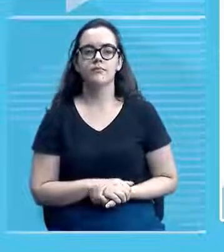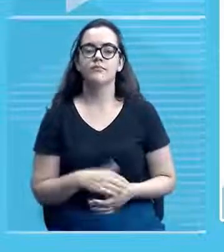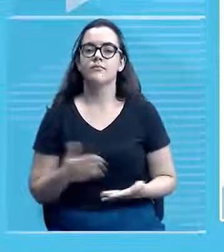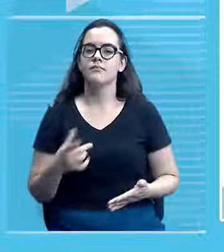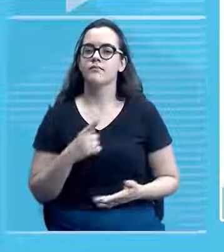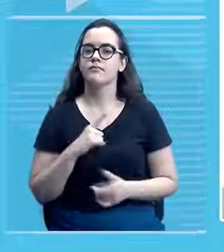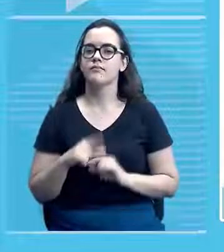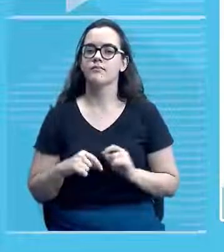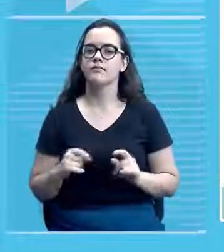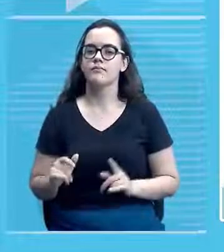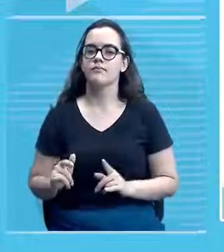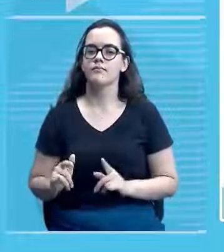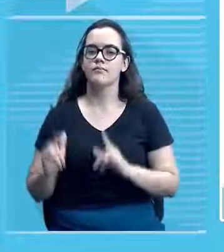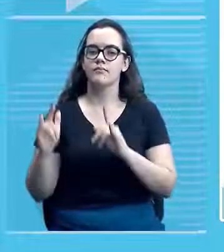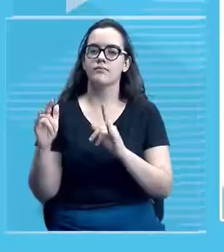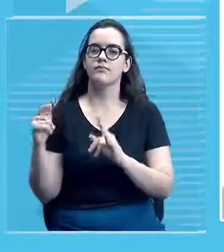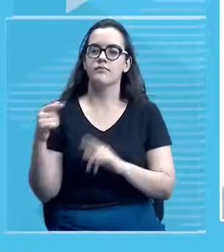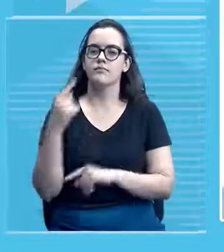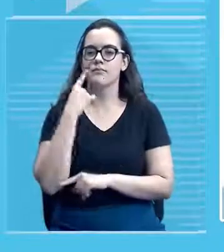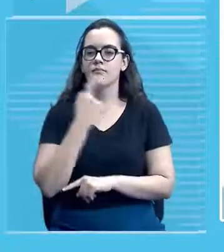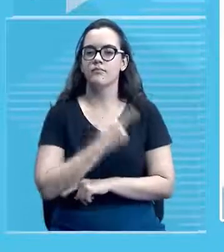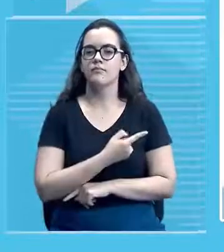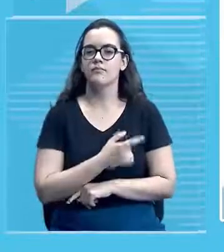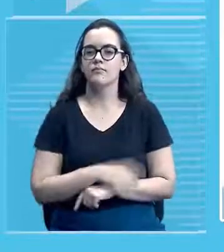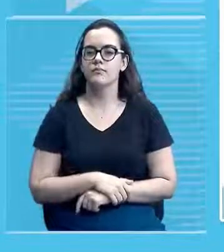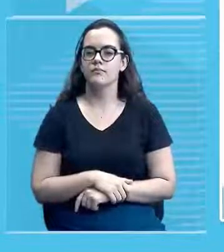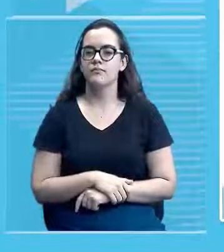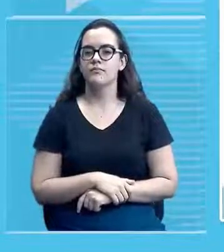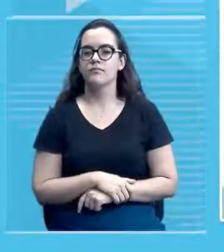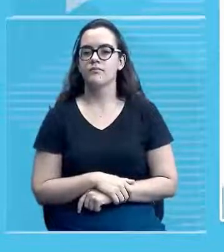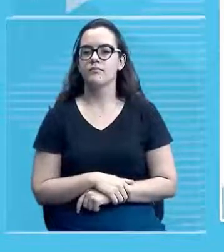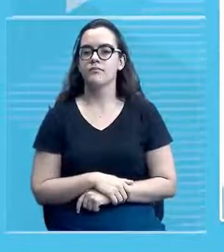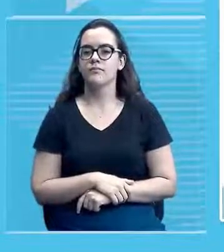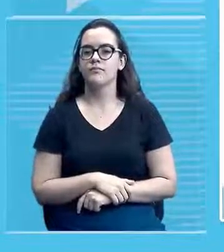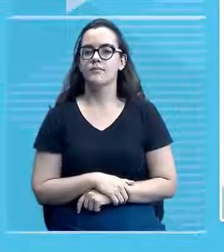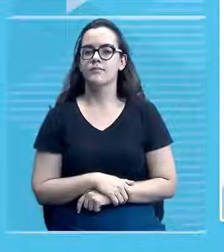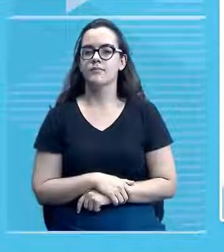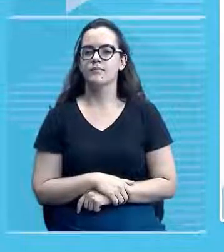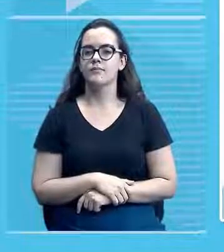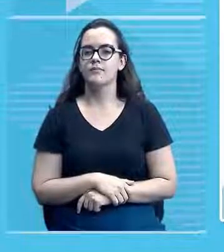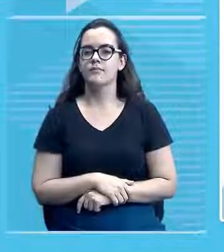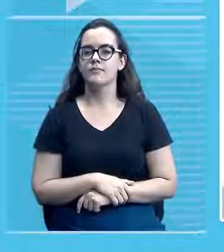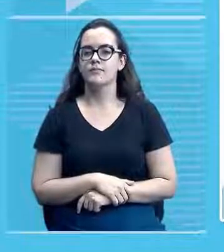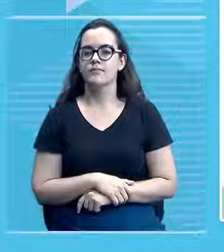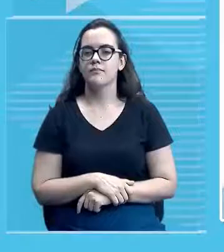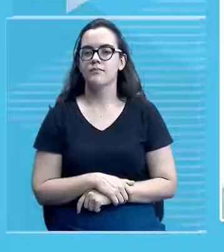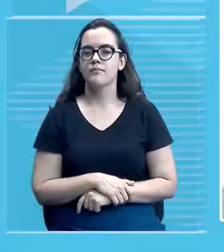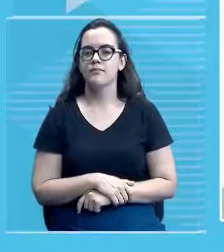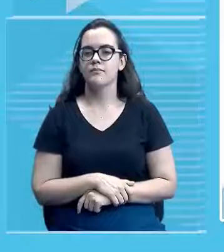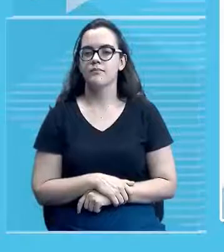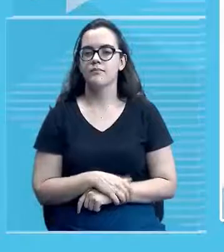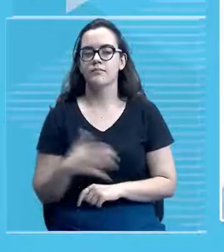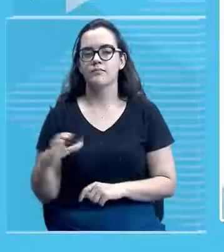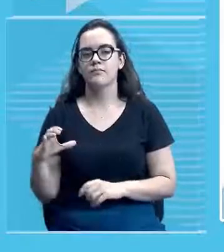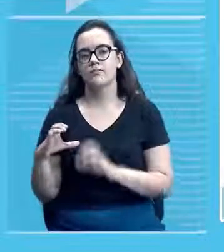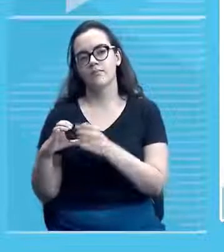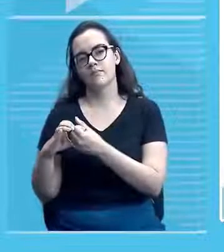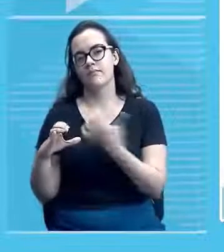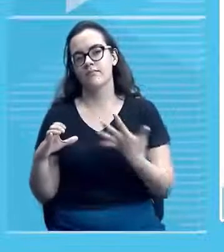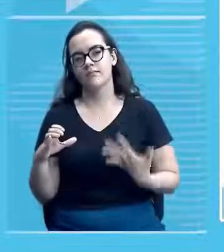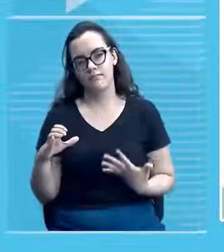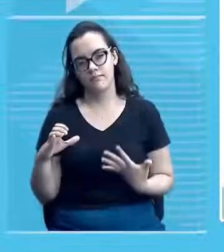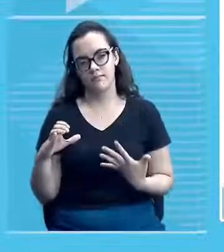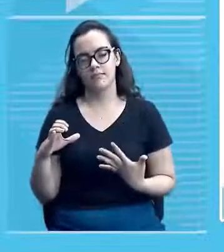edifício da antiga alfândega de 1822, que é um sobrado caracterizado pela beleza de suas